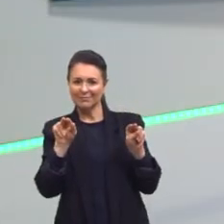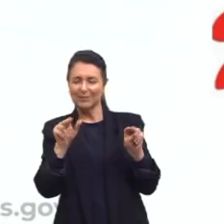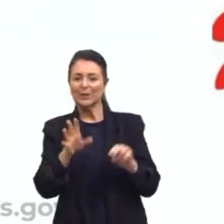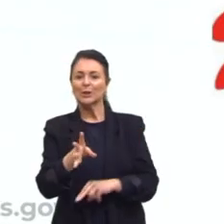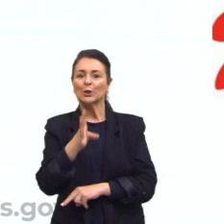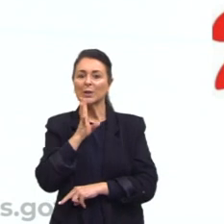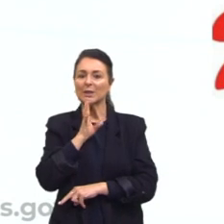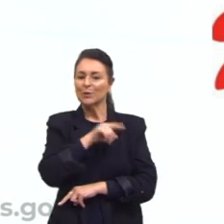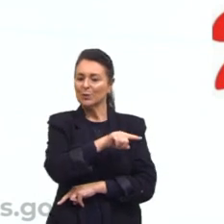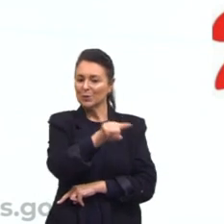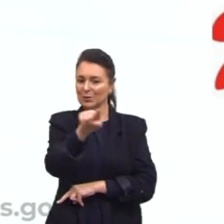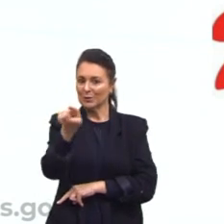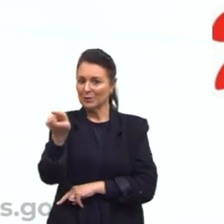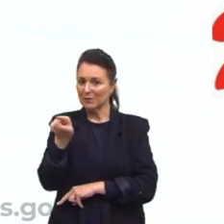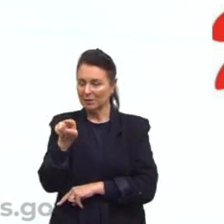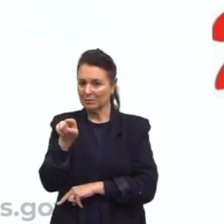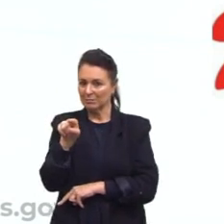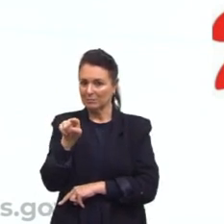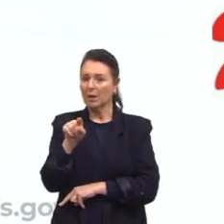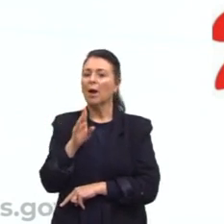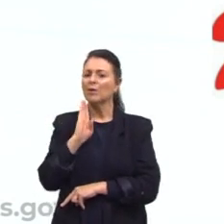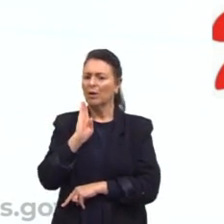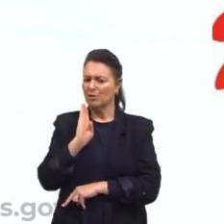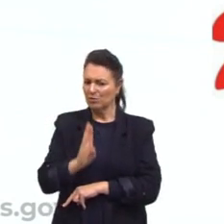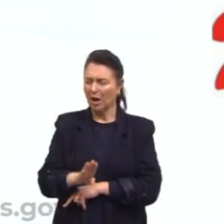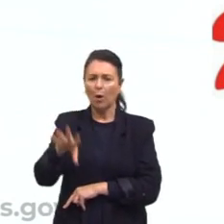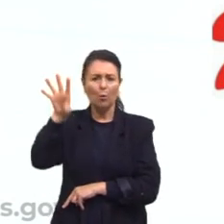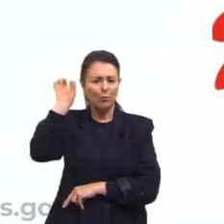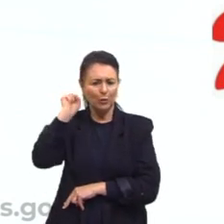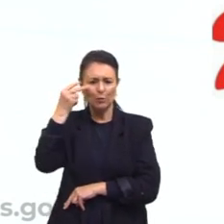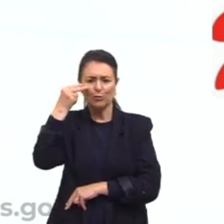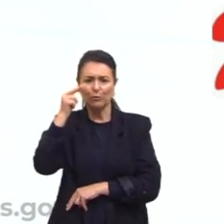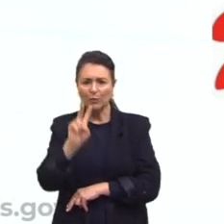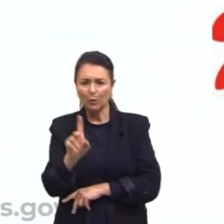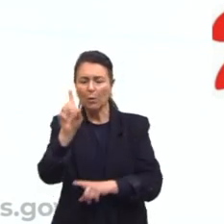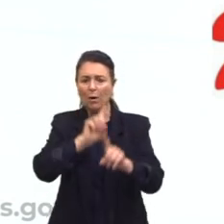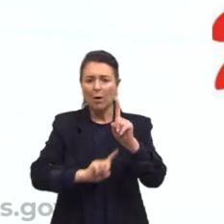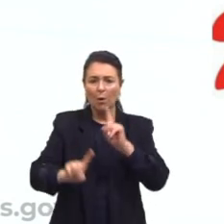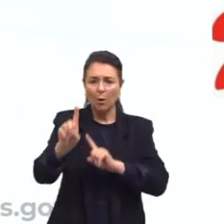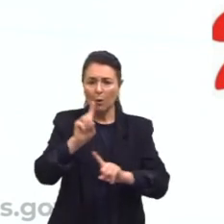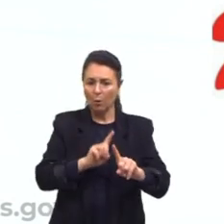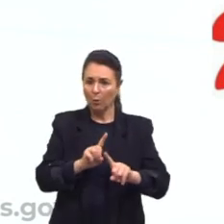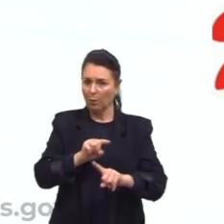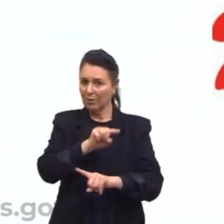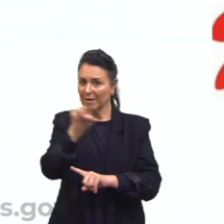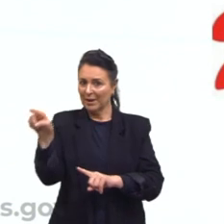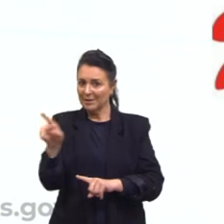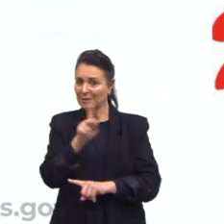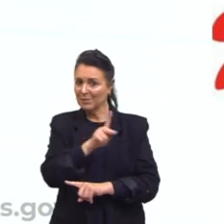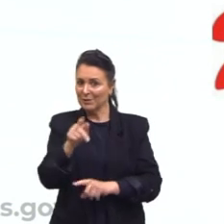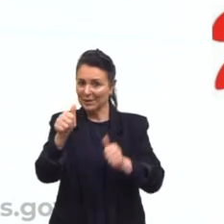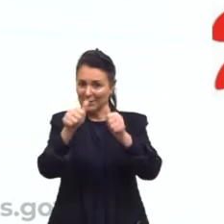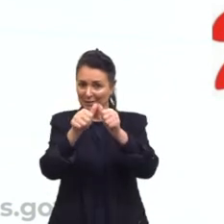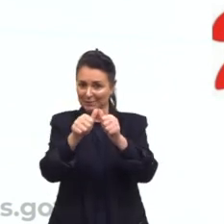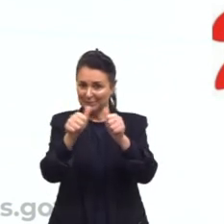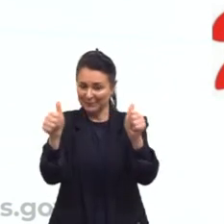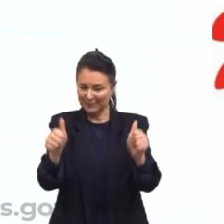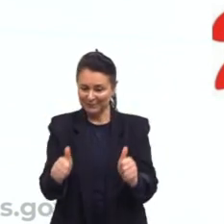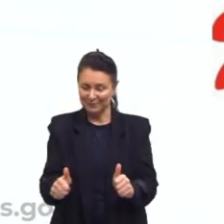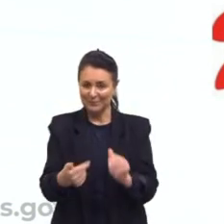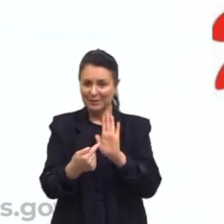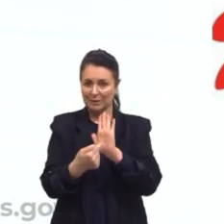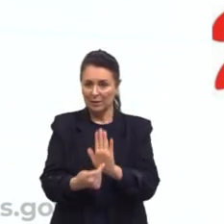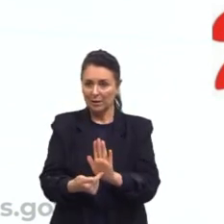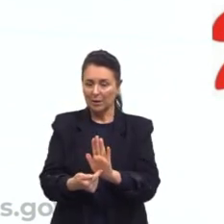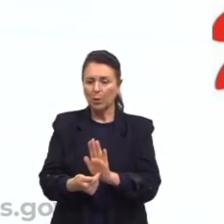aí de vocês. Vocês todos já devem ter ouvido em algum momento algum desses. E eles nos retomam